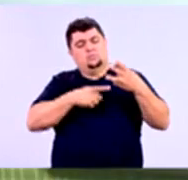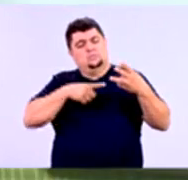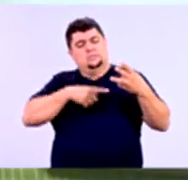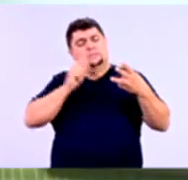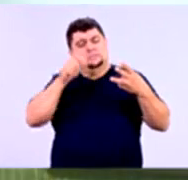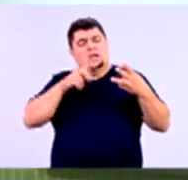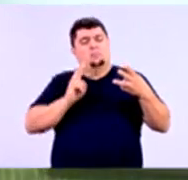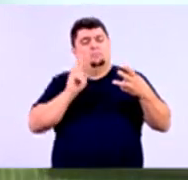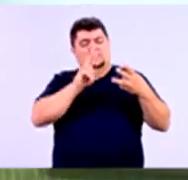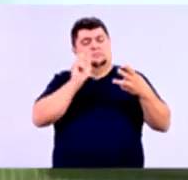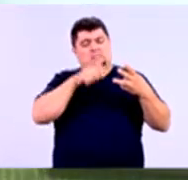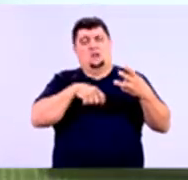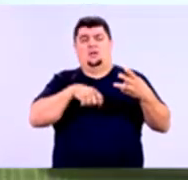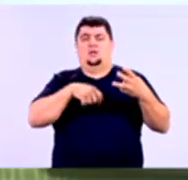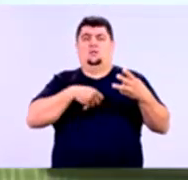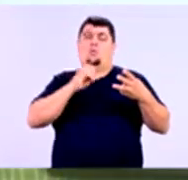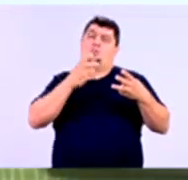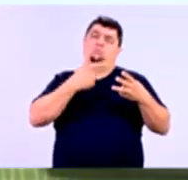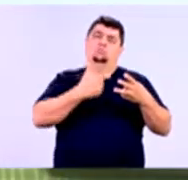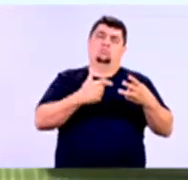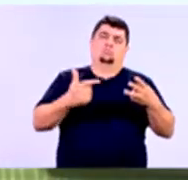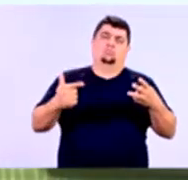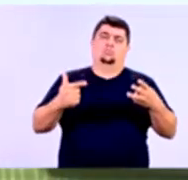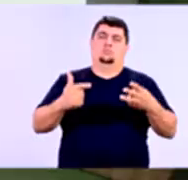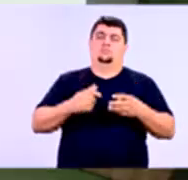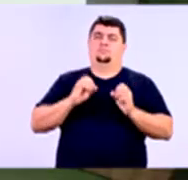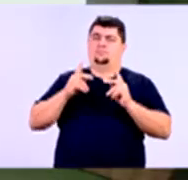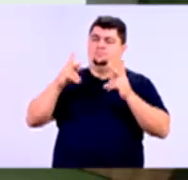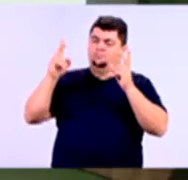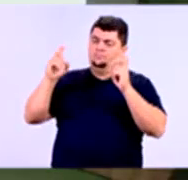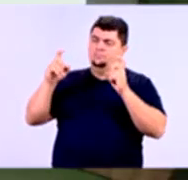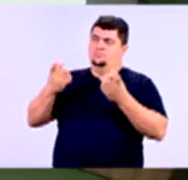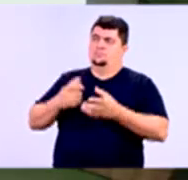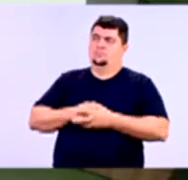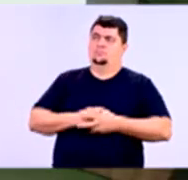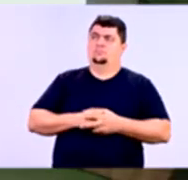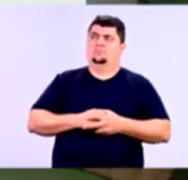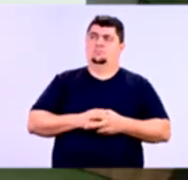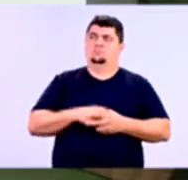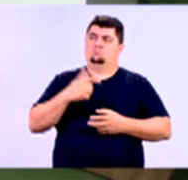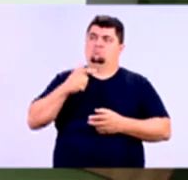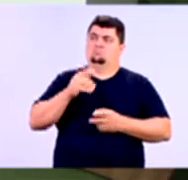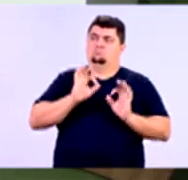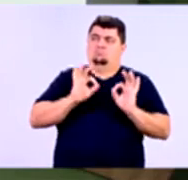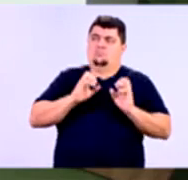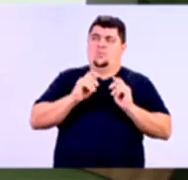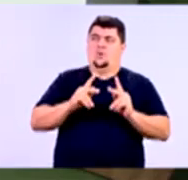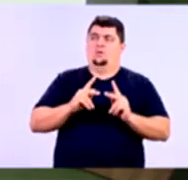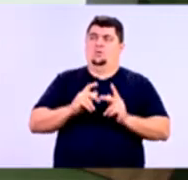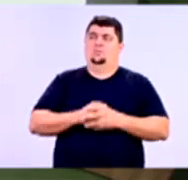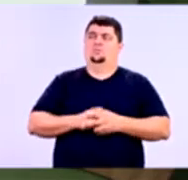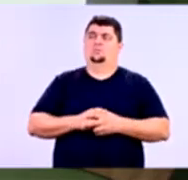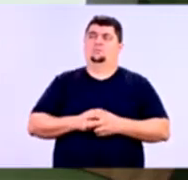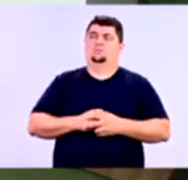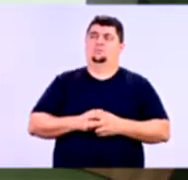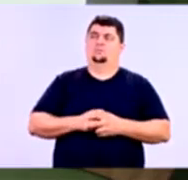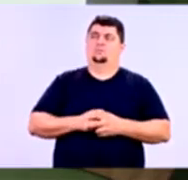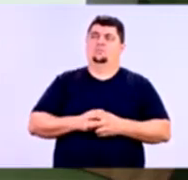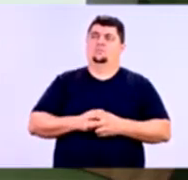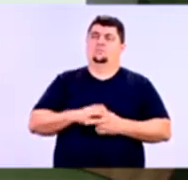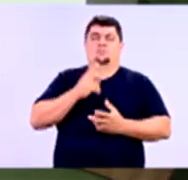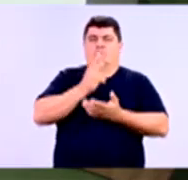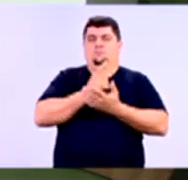conceder crédito para uma empresa. Algo comentar, professor? Não, professora, é isso mesmo. Vamos dar